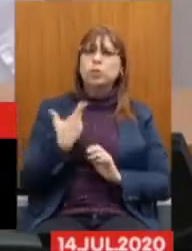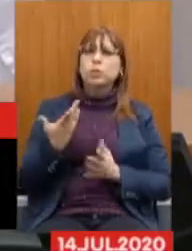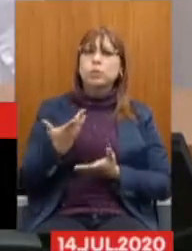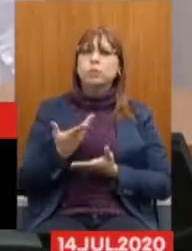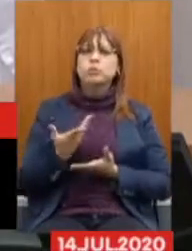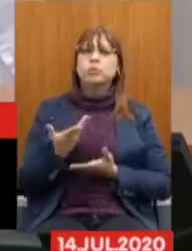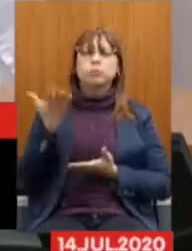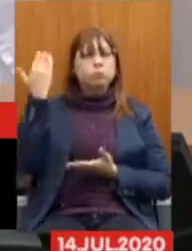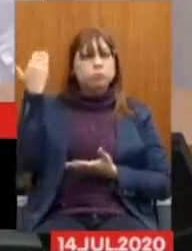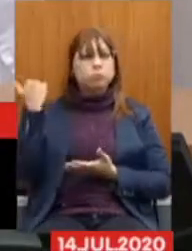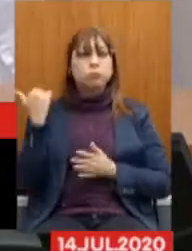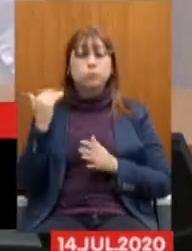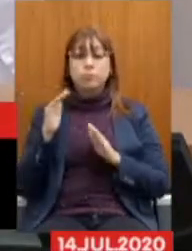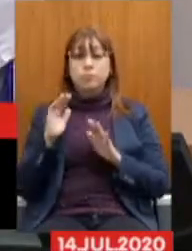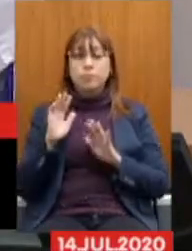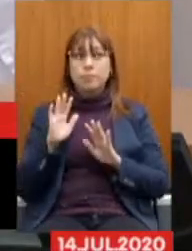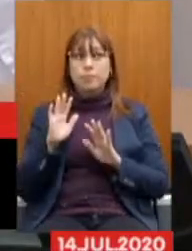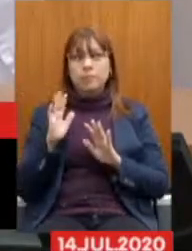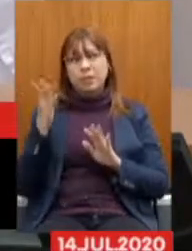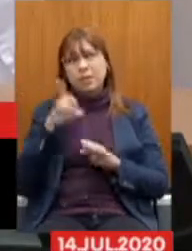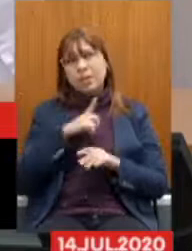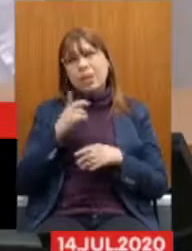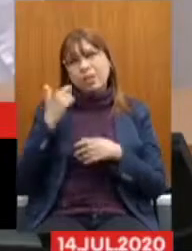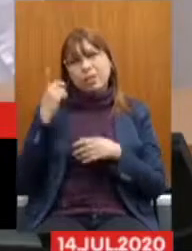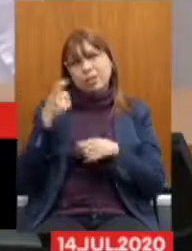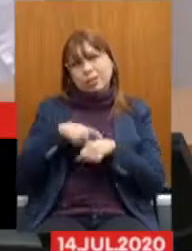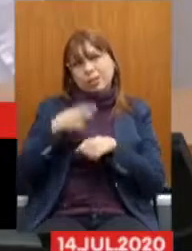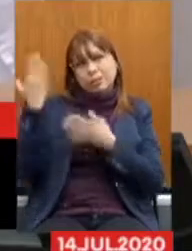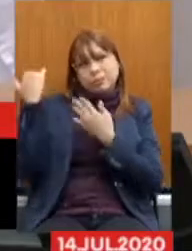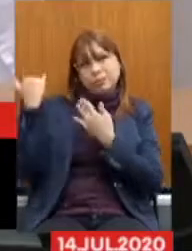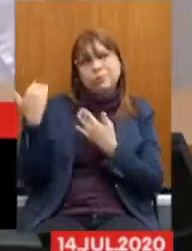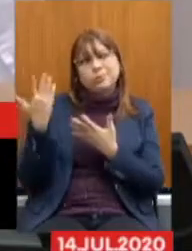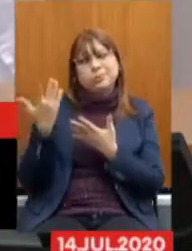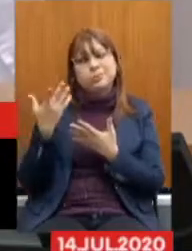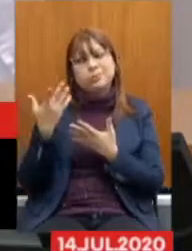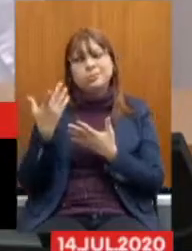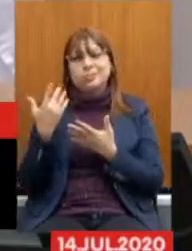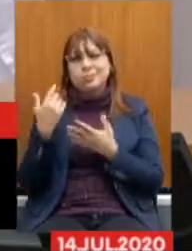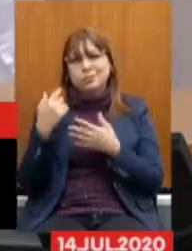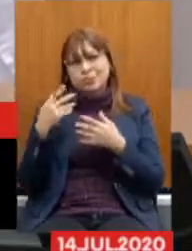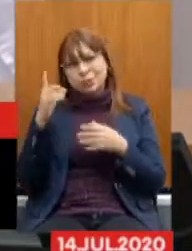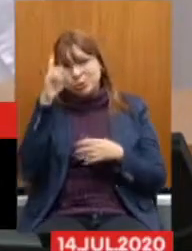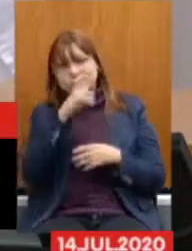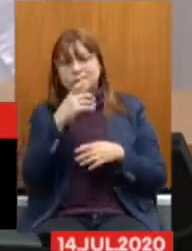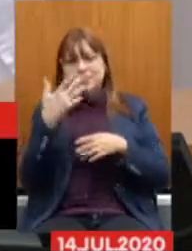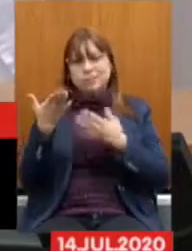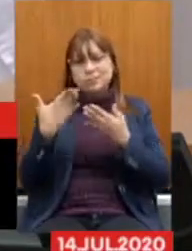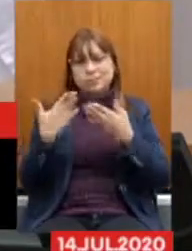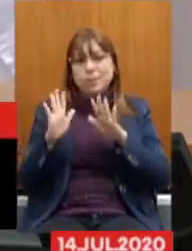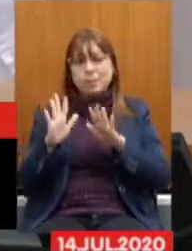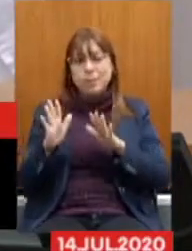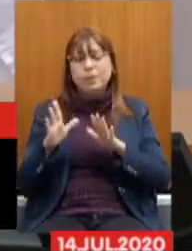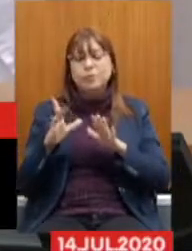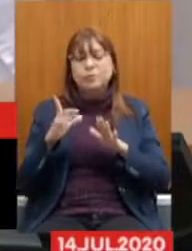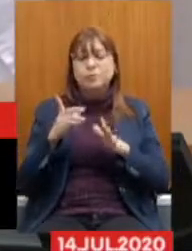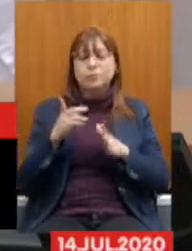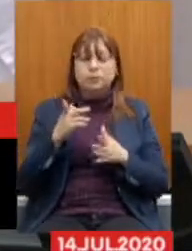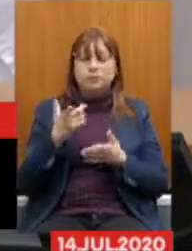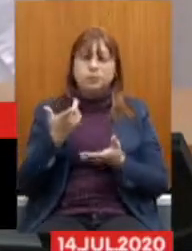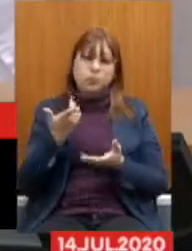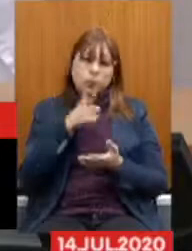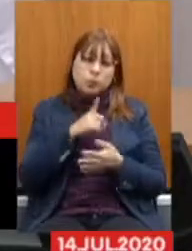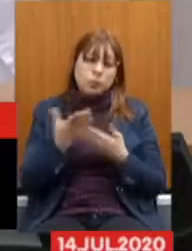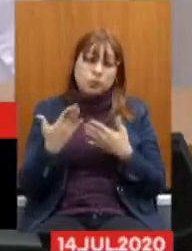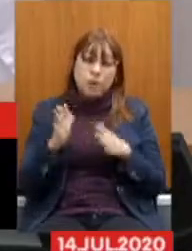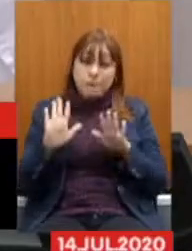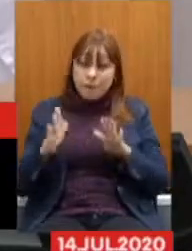sombrio aí Mas teve Poder conversar Poder dialogar Poder construir Foi invertido Esse processo